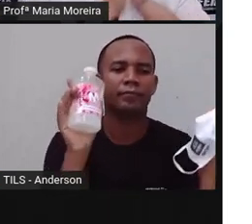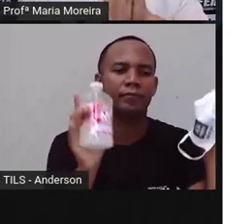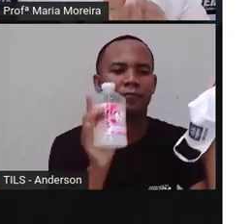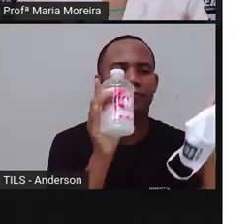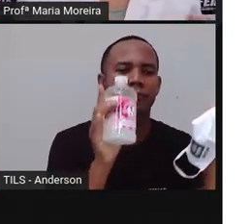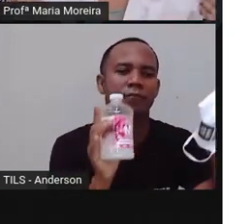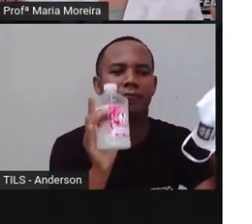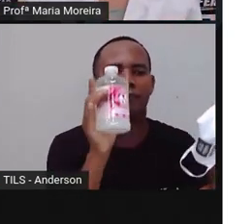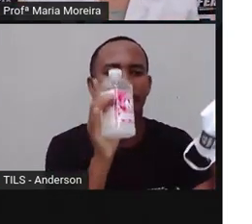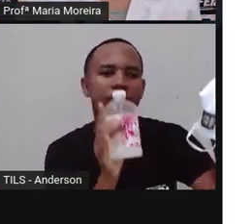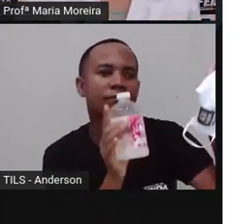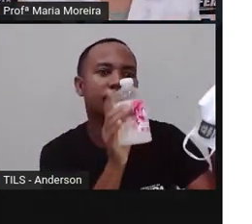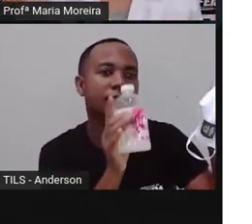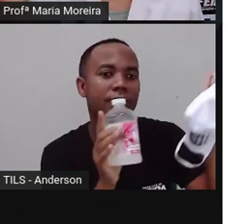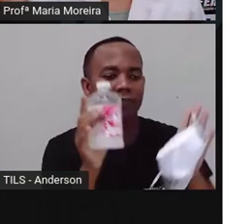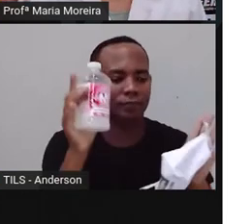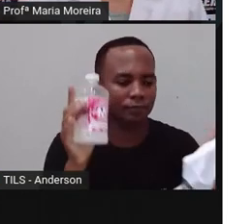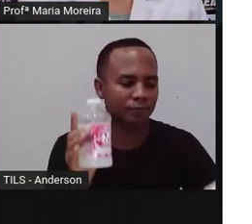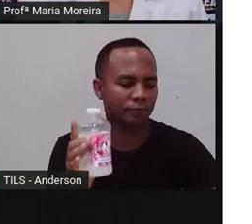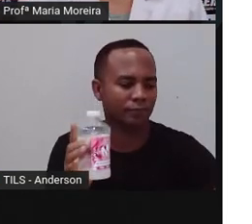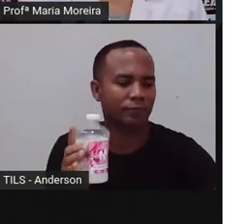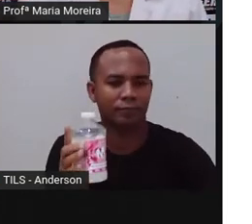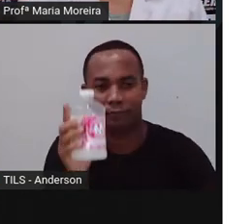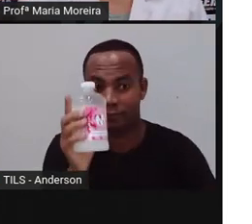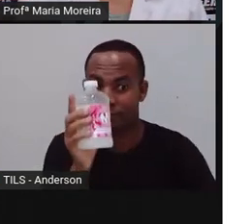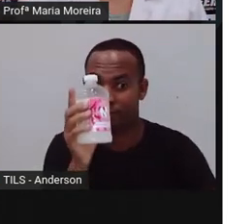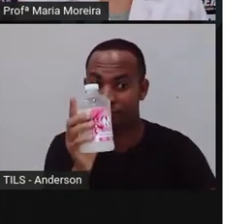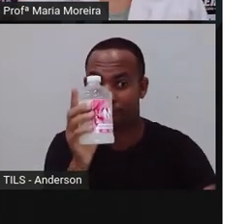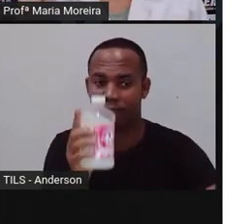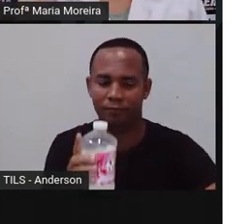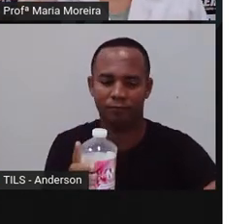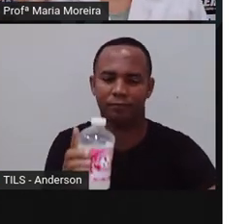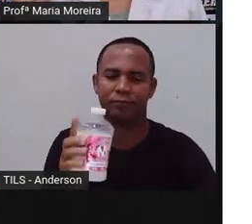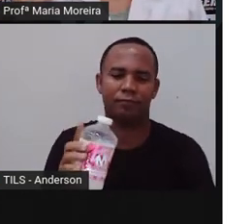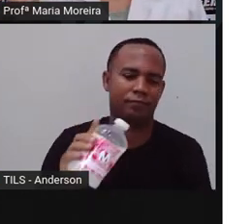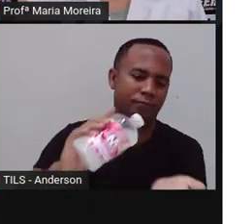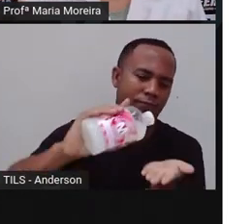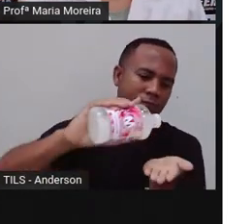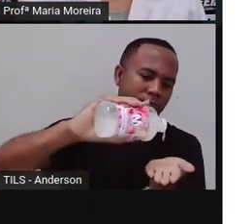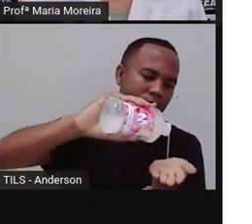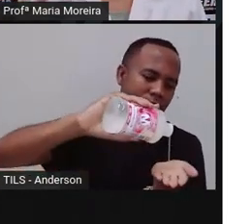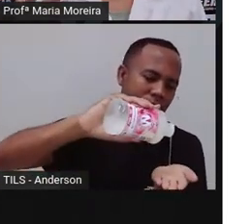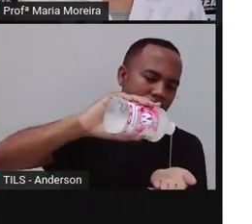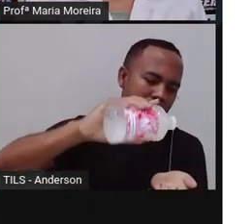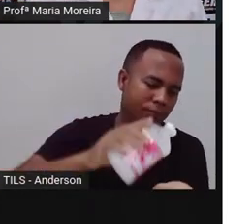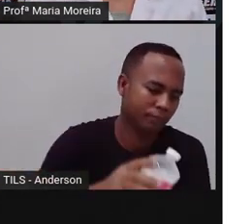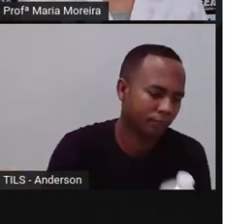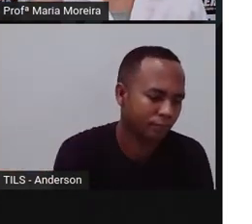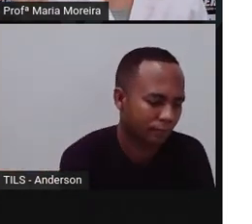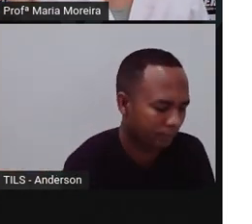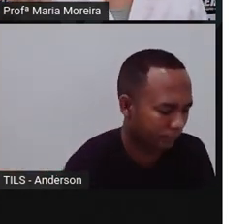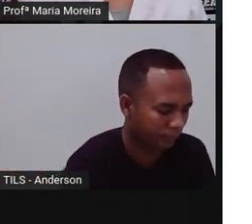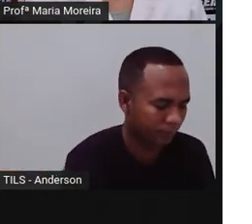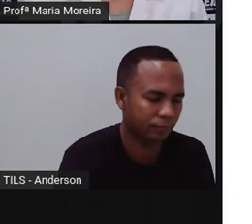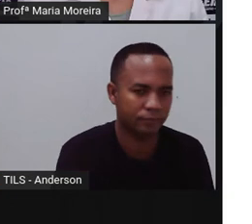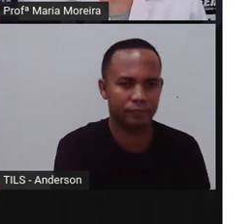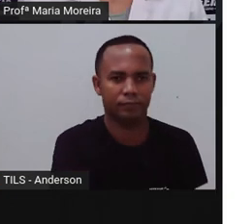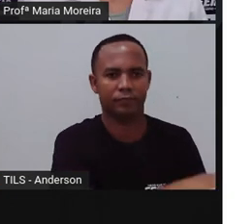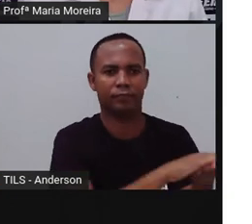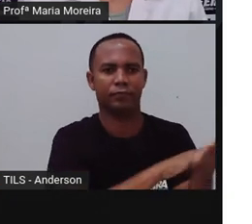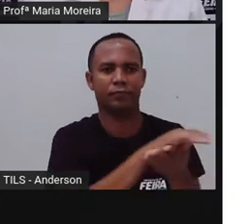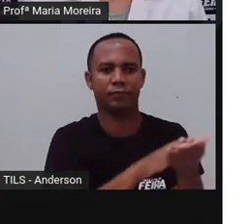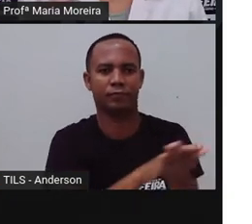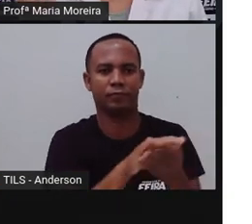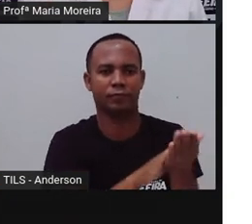uma mão. Lavem as mãos. Usem álcool em gel e usem máscara. Se protejam. Fiquem bem